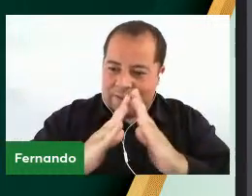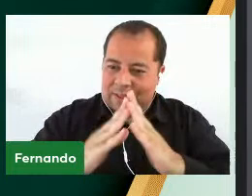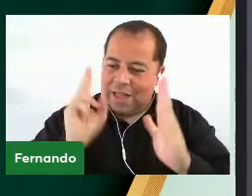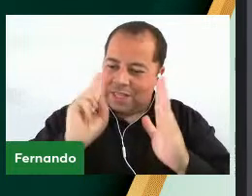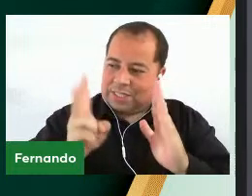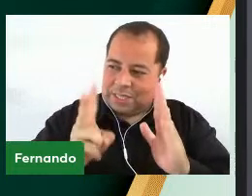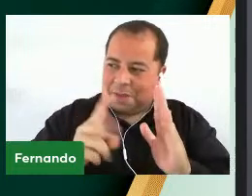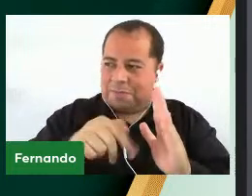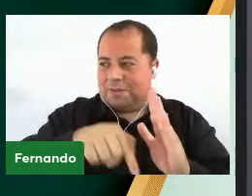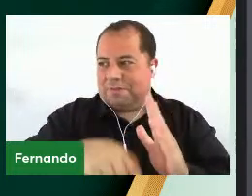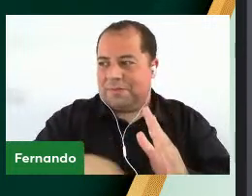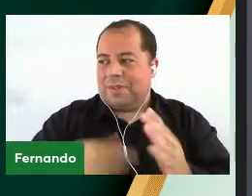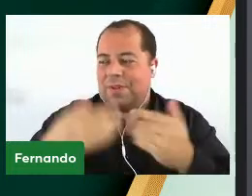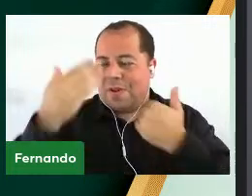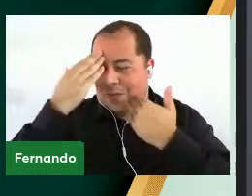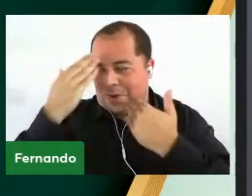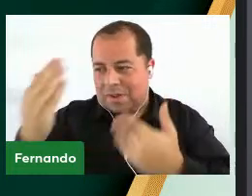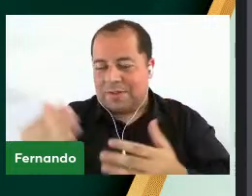será Muito obrigado